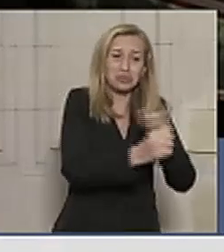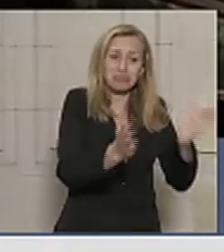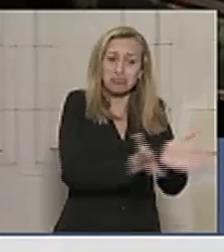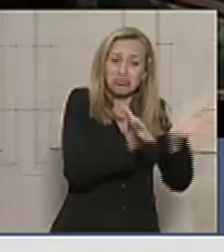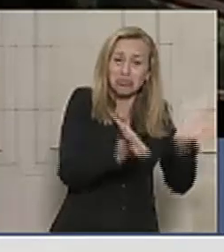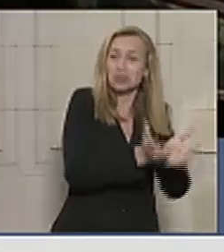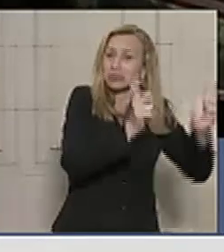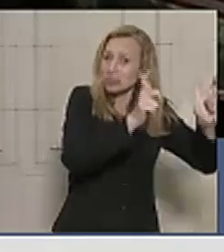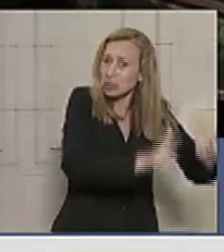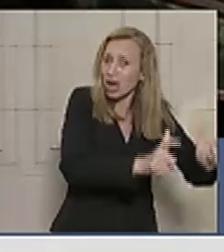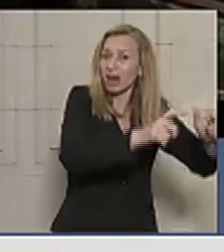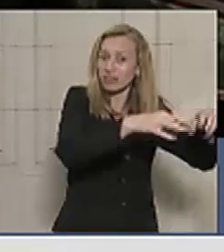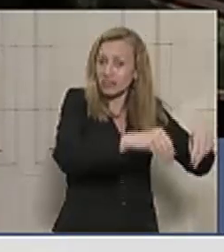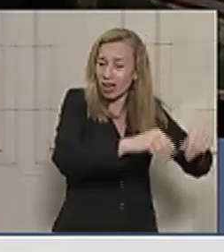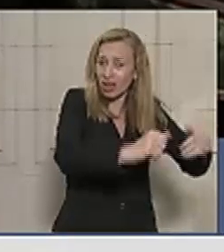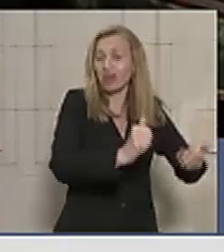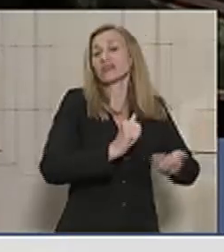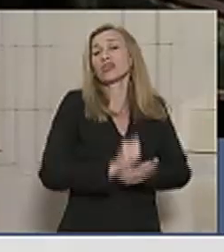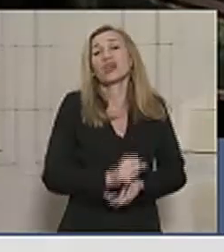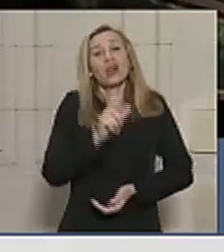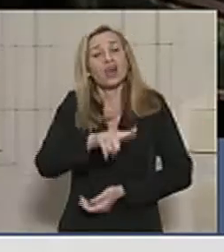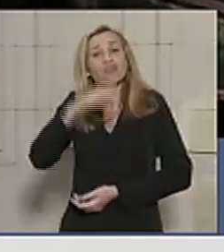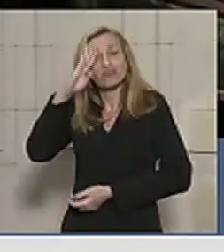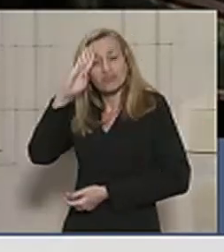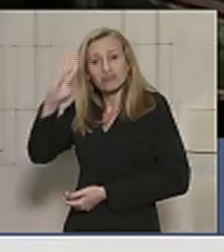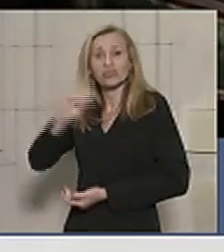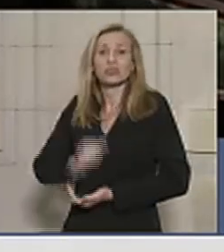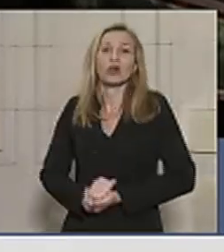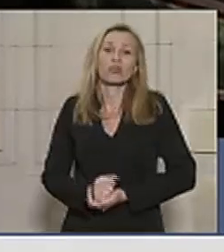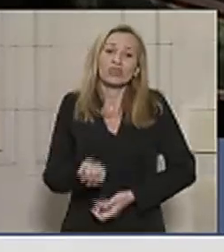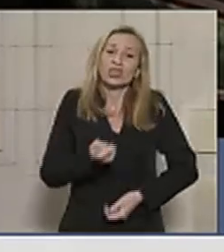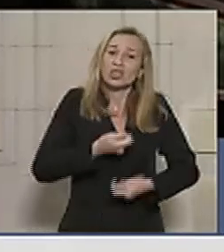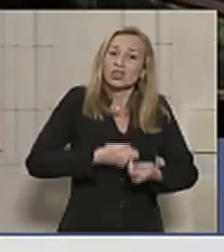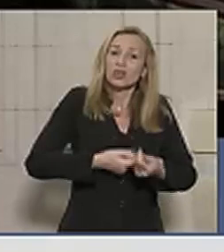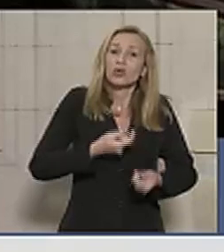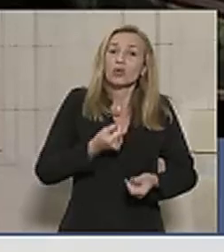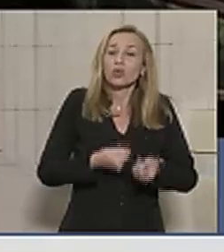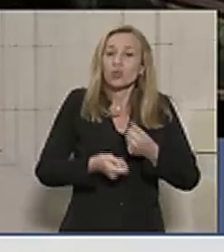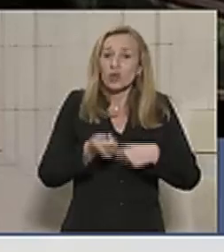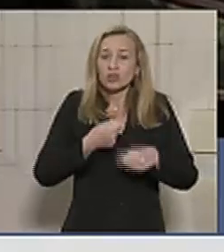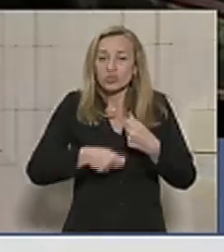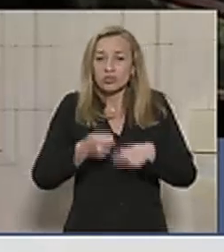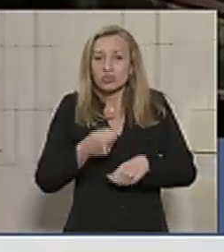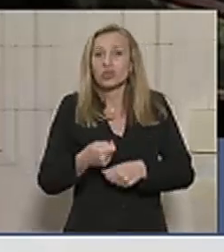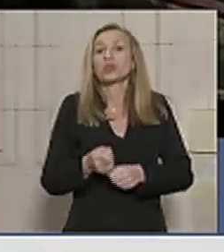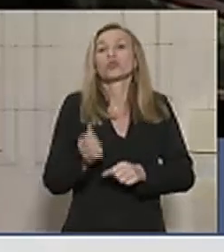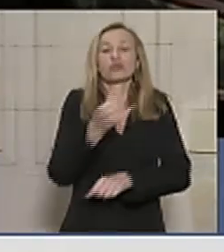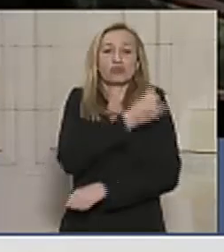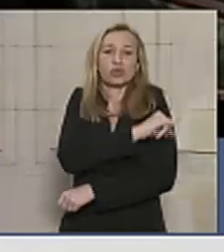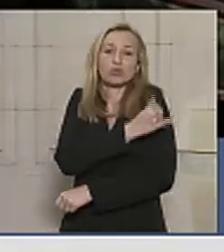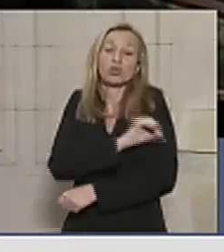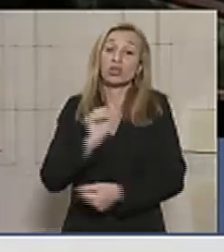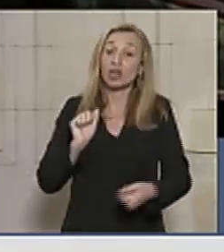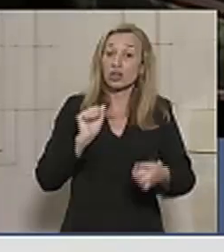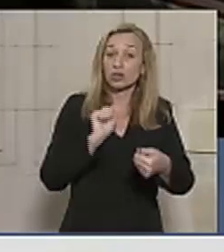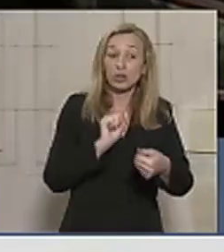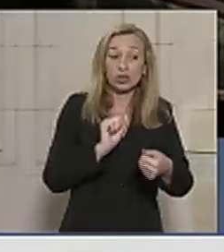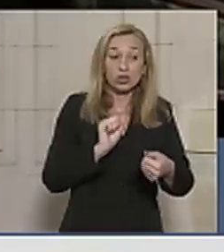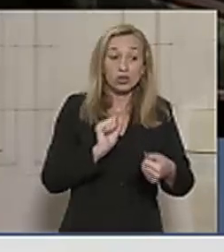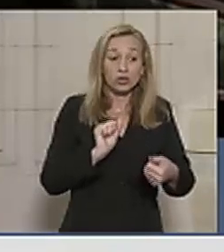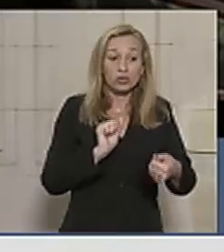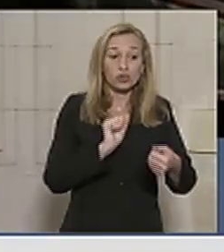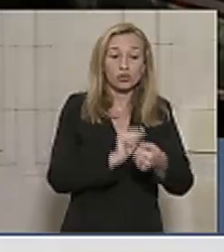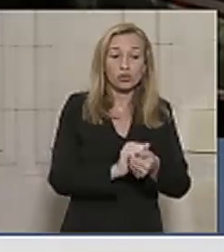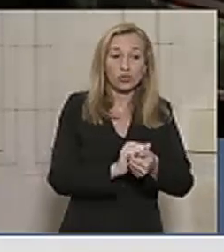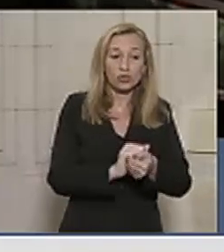terreno, digo, fundamental para a economia do Rio de Janeiro, porque está ao lado do maior equipamento